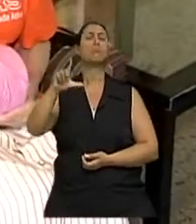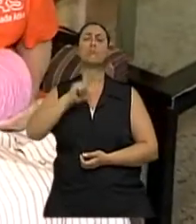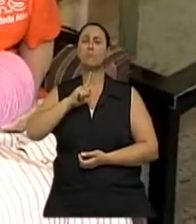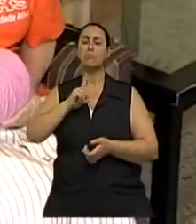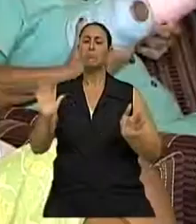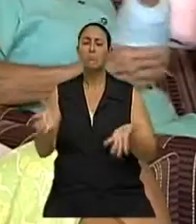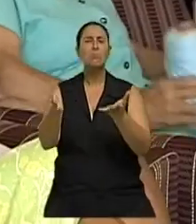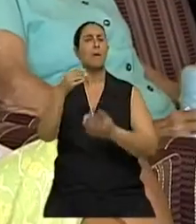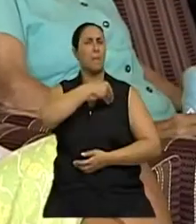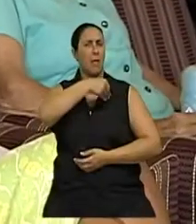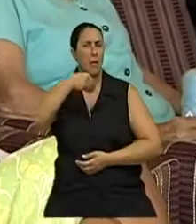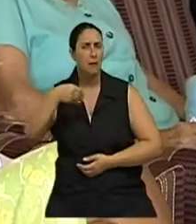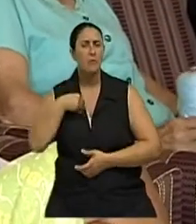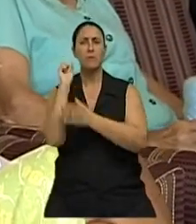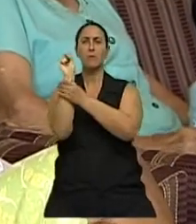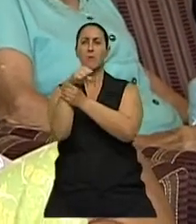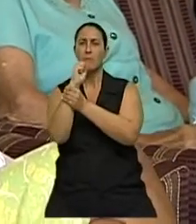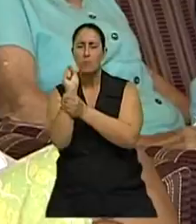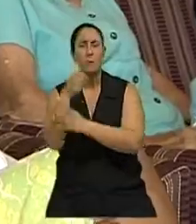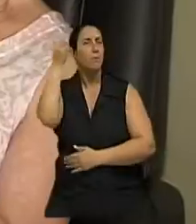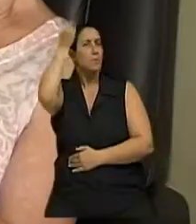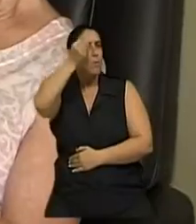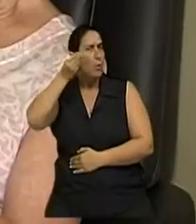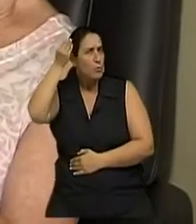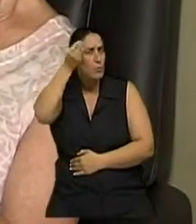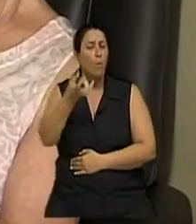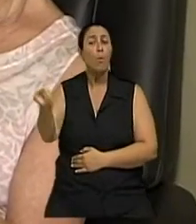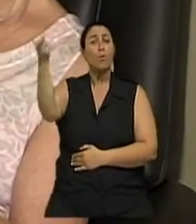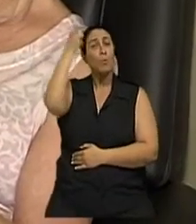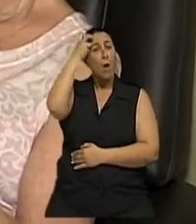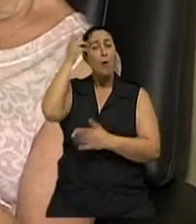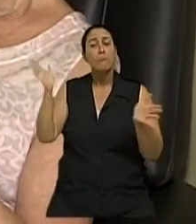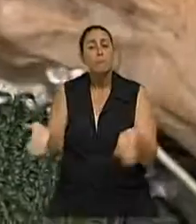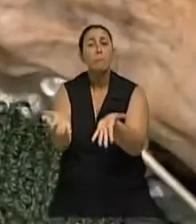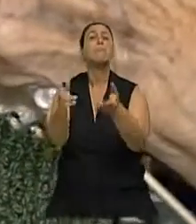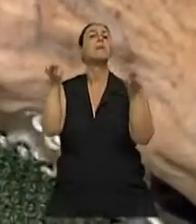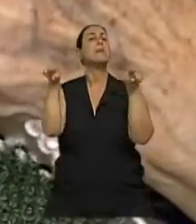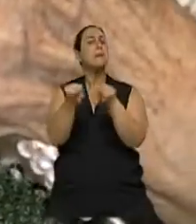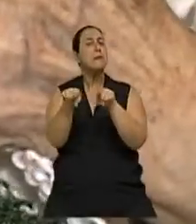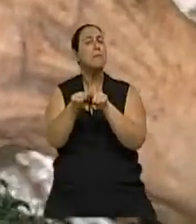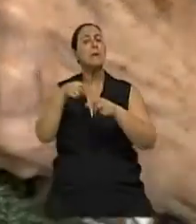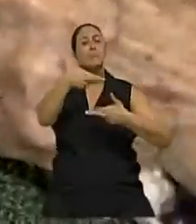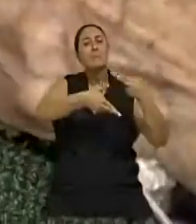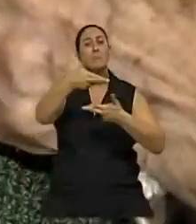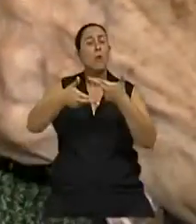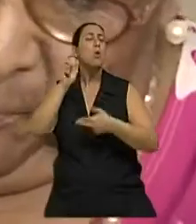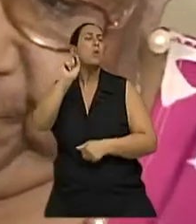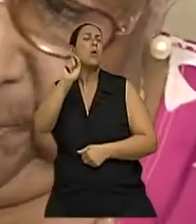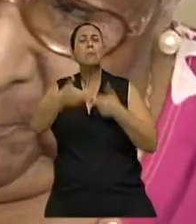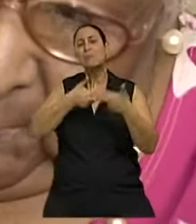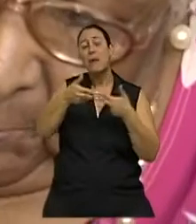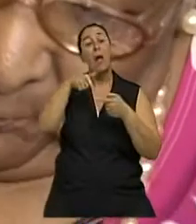fisioterapia, psicologia, atividades culturais e recreativas. Uma dessas atividades é o artesanato.